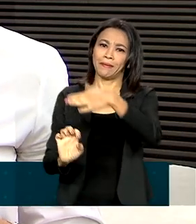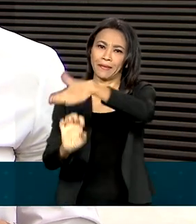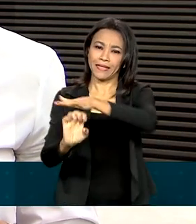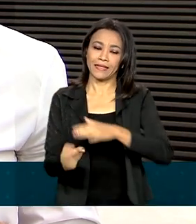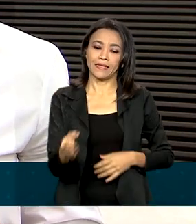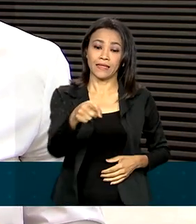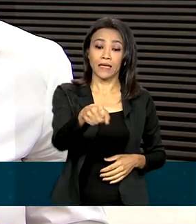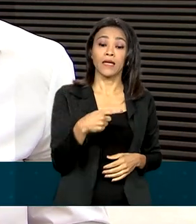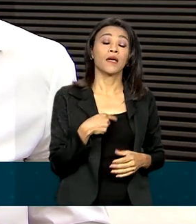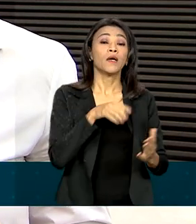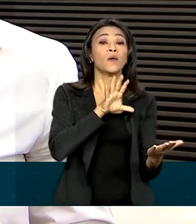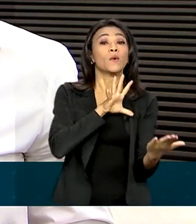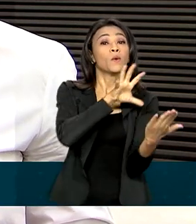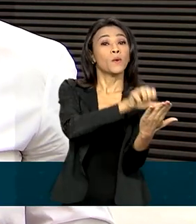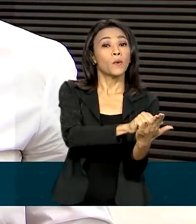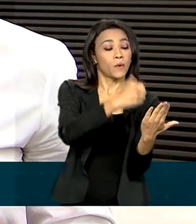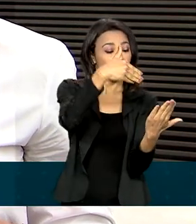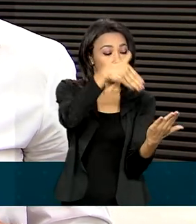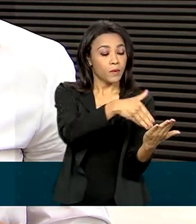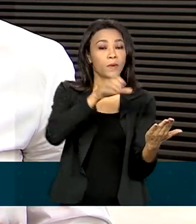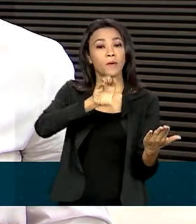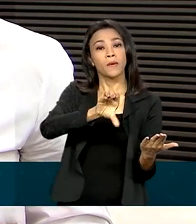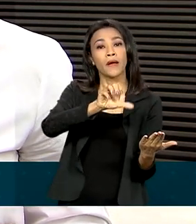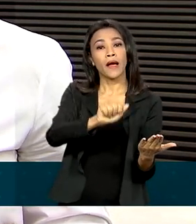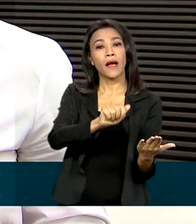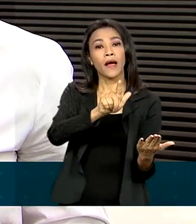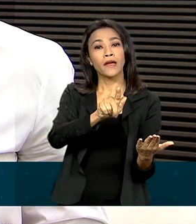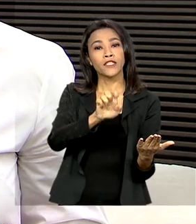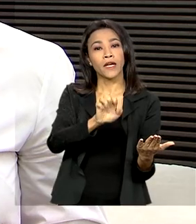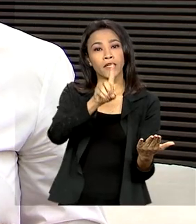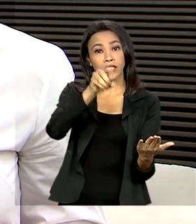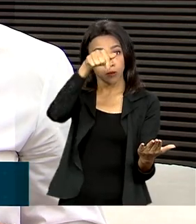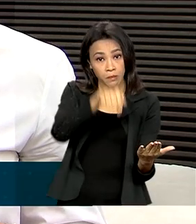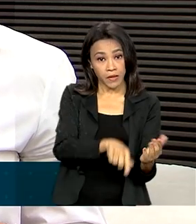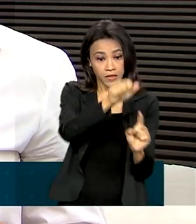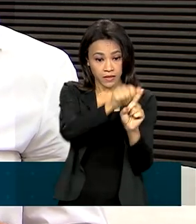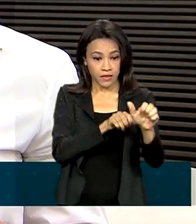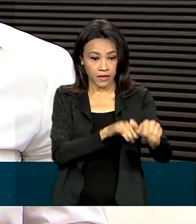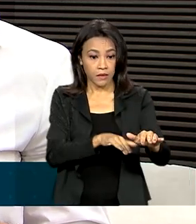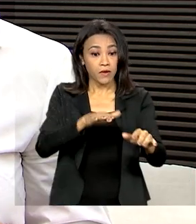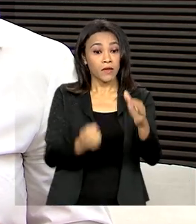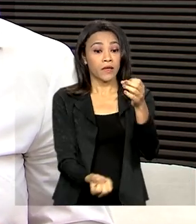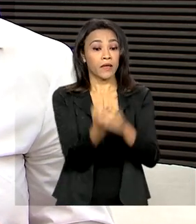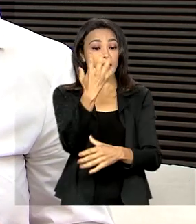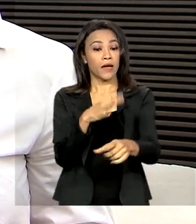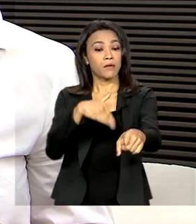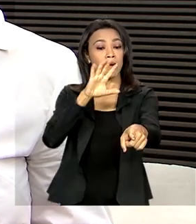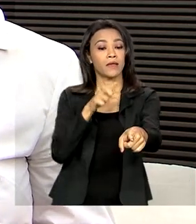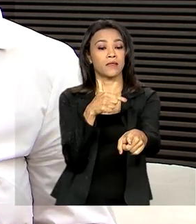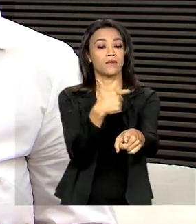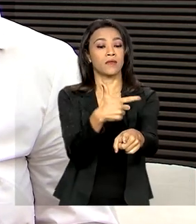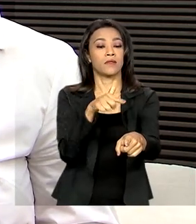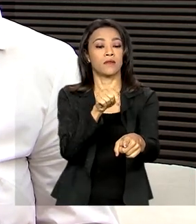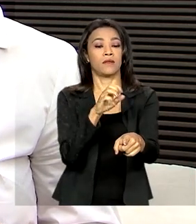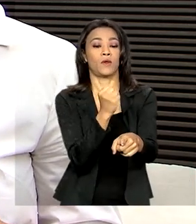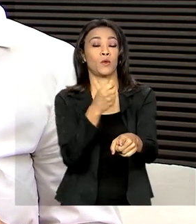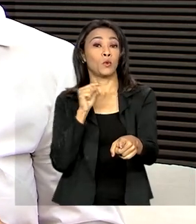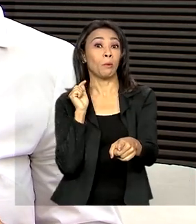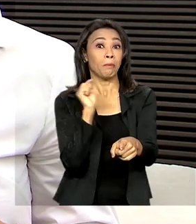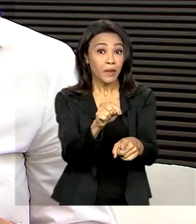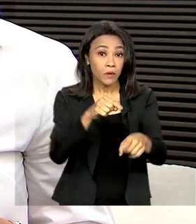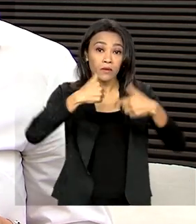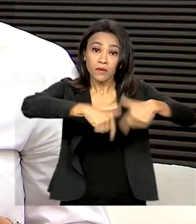de Empregados e Desempregados, o CAGED, em setembro desse ano foram criados mais de 278 mil postos de trabalho